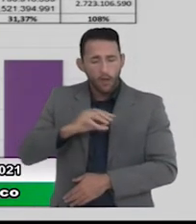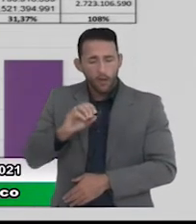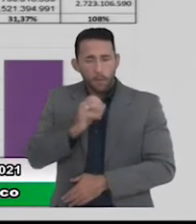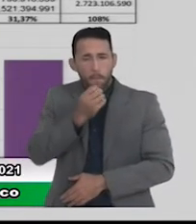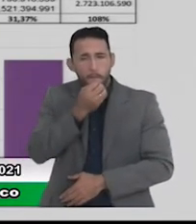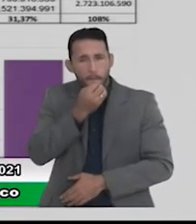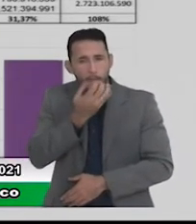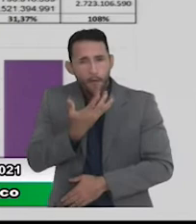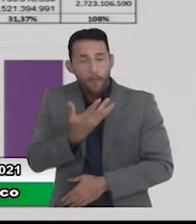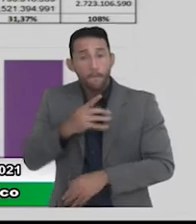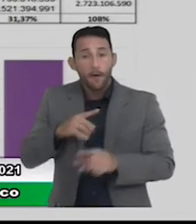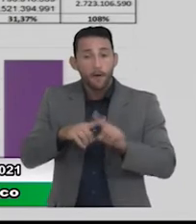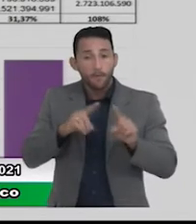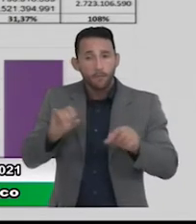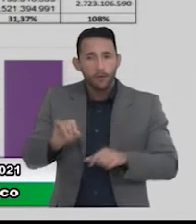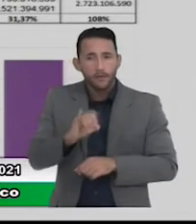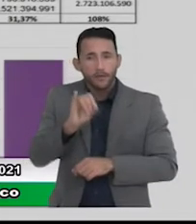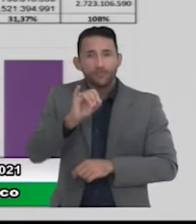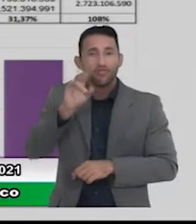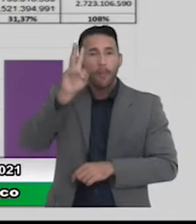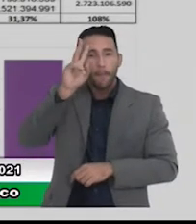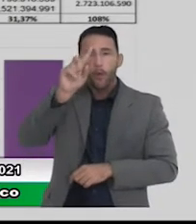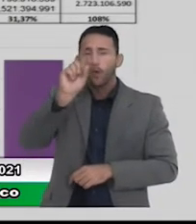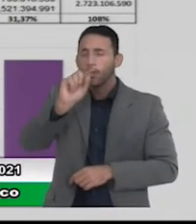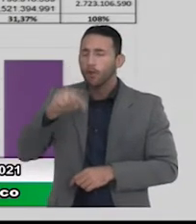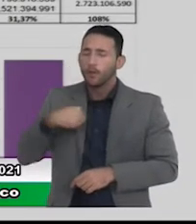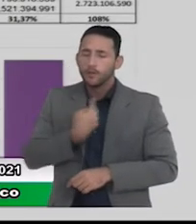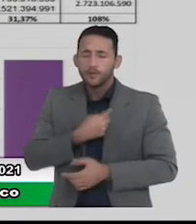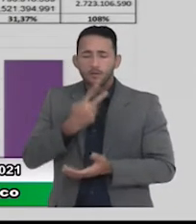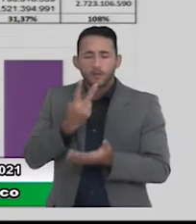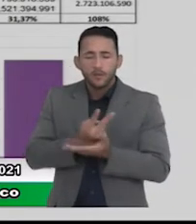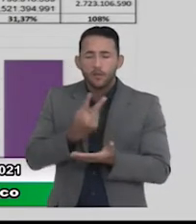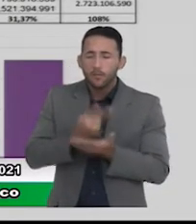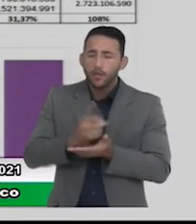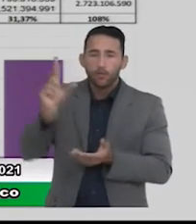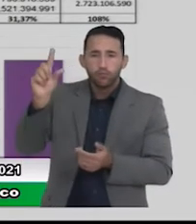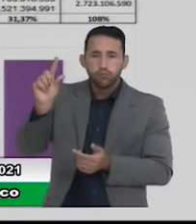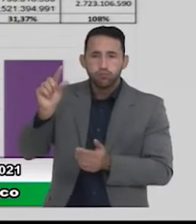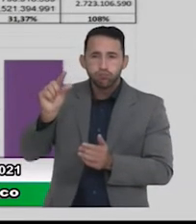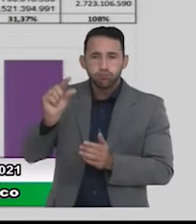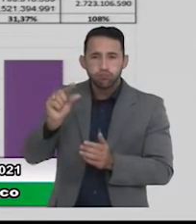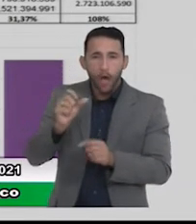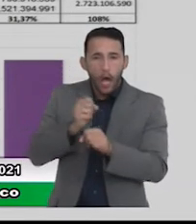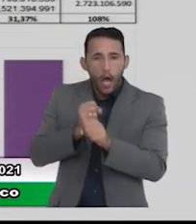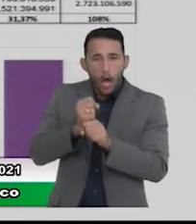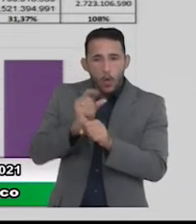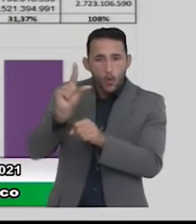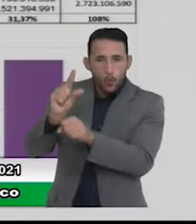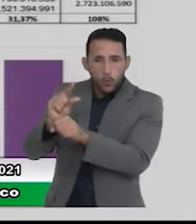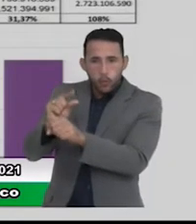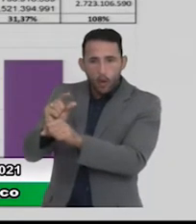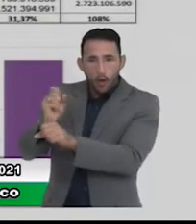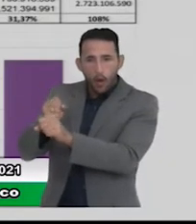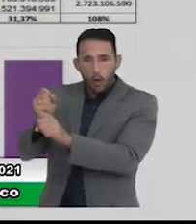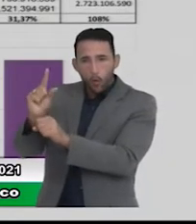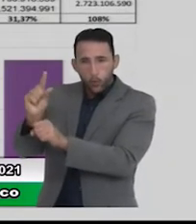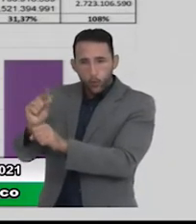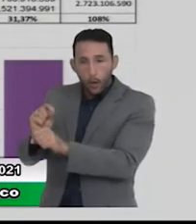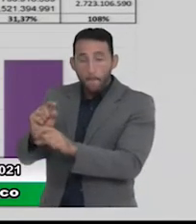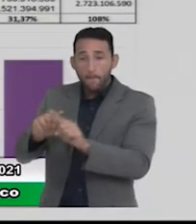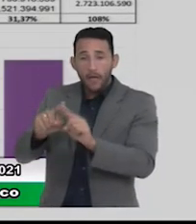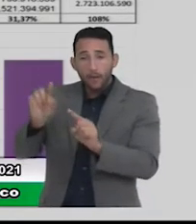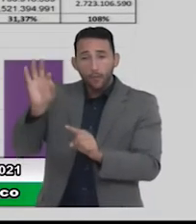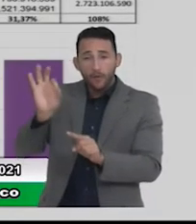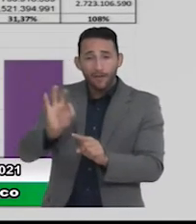assim é válido dizer que a gente vem diminuindo em torno de 90 milhões 100 milhões por ano mas ela esse percentual fica abaixo